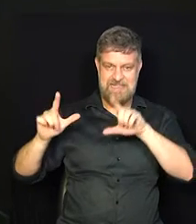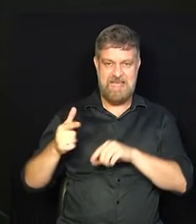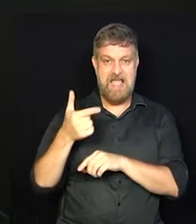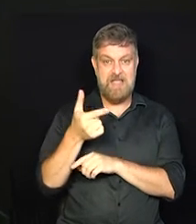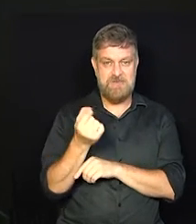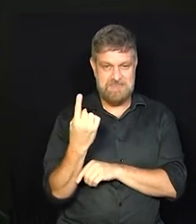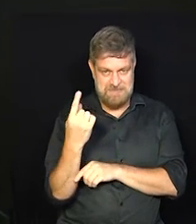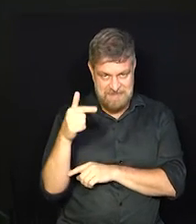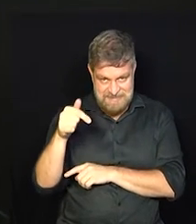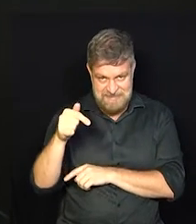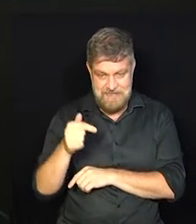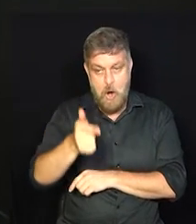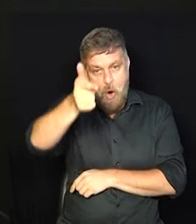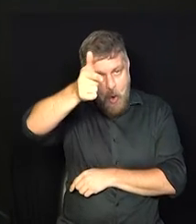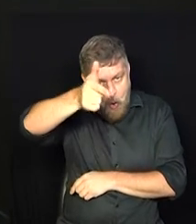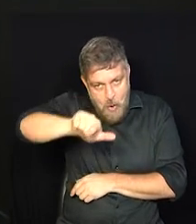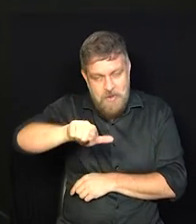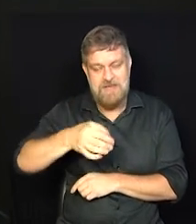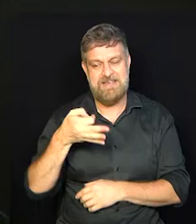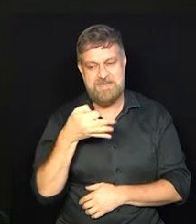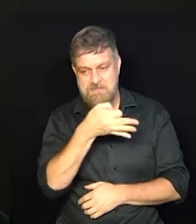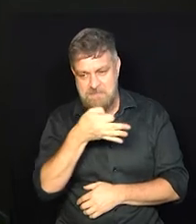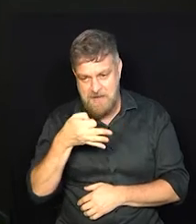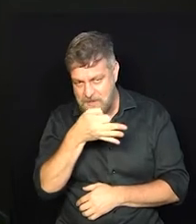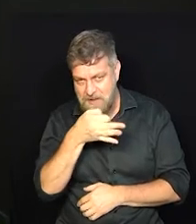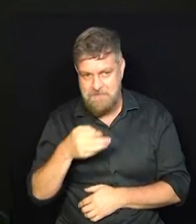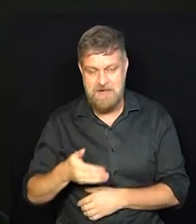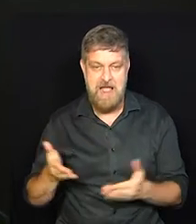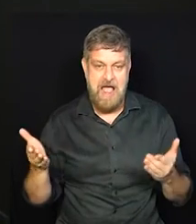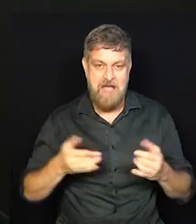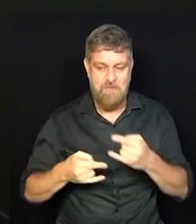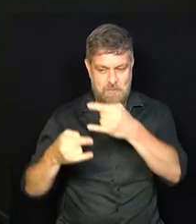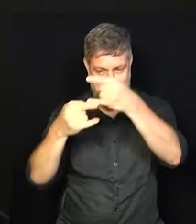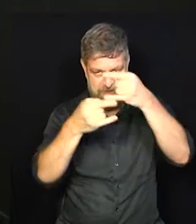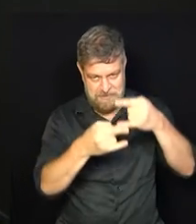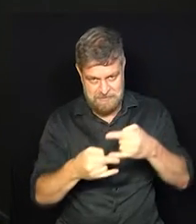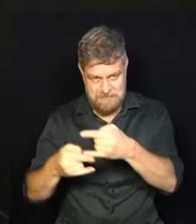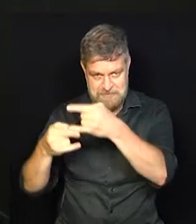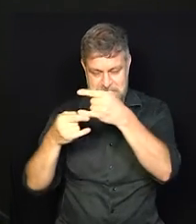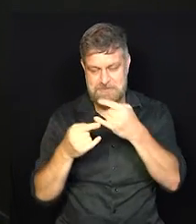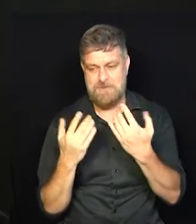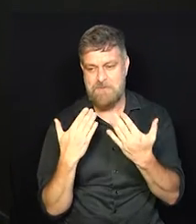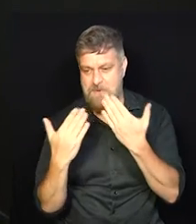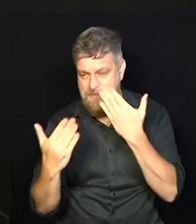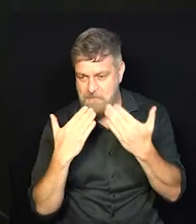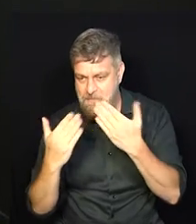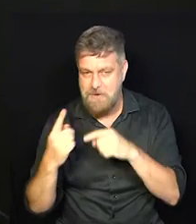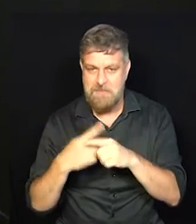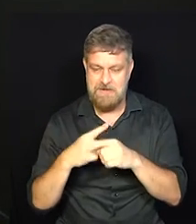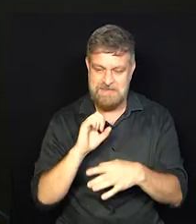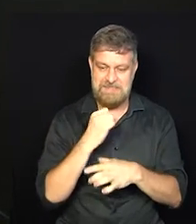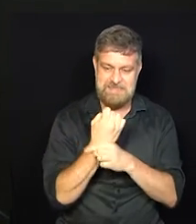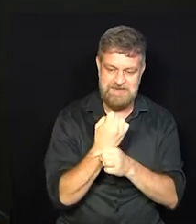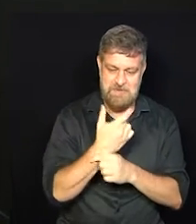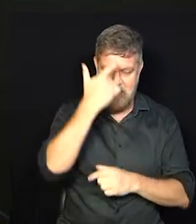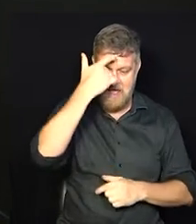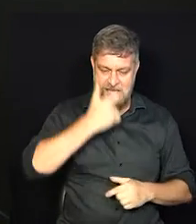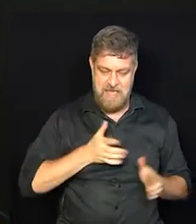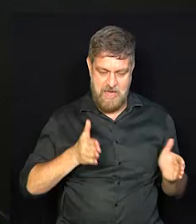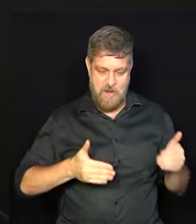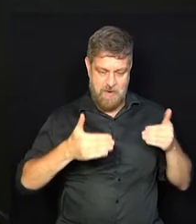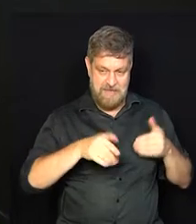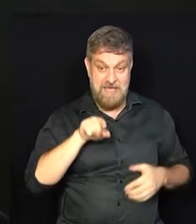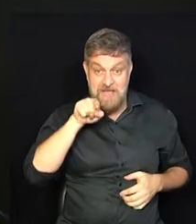em 2017, seja bem-vinda novamente, agora nesse novo formato, com a segurança, cada um na sua